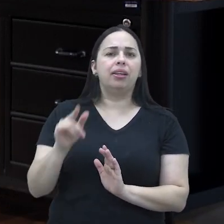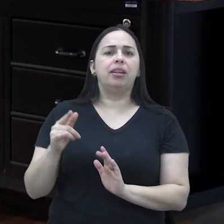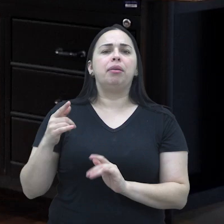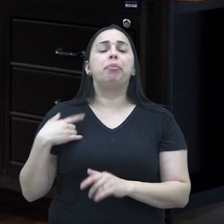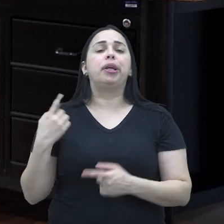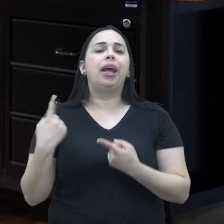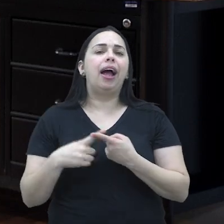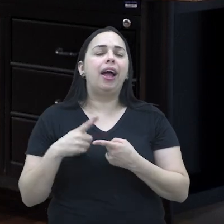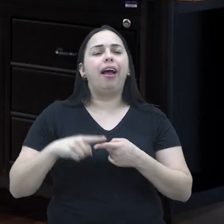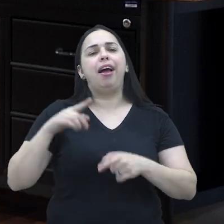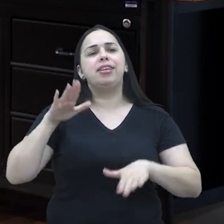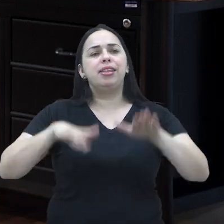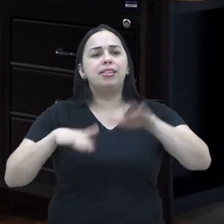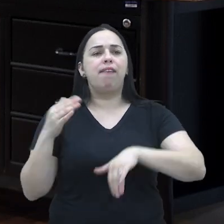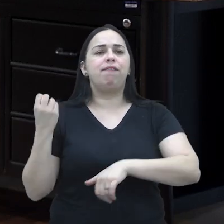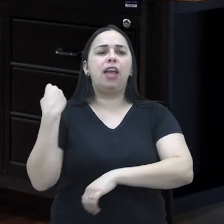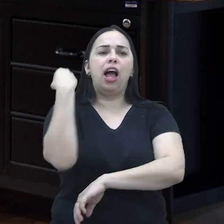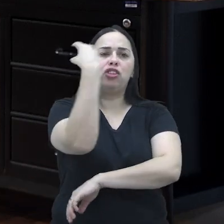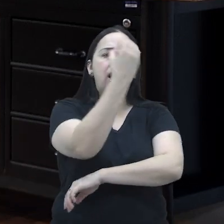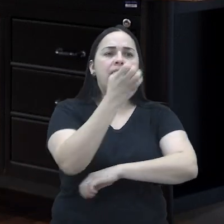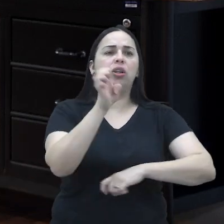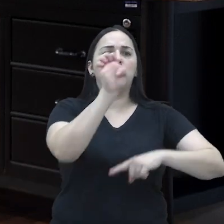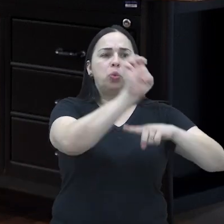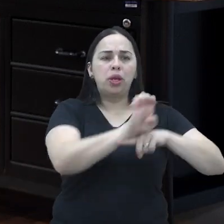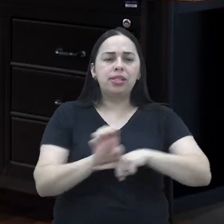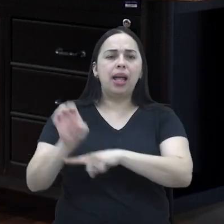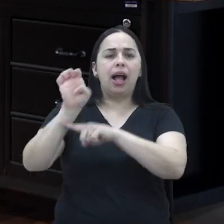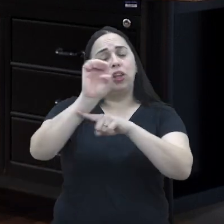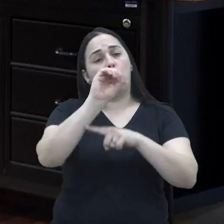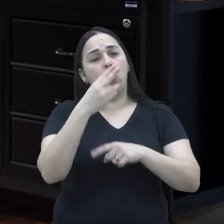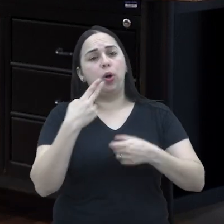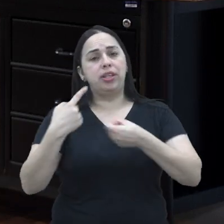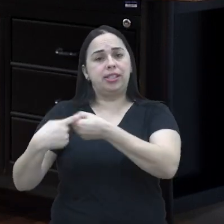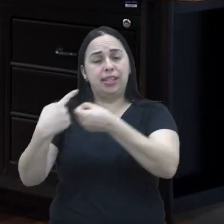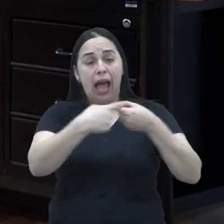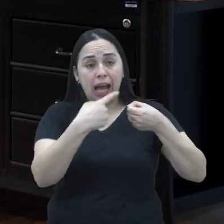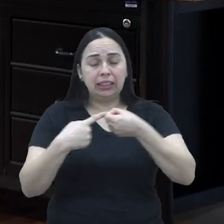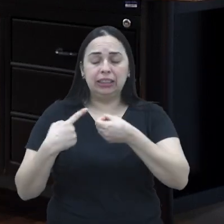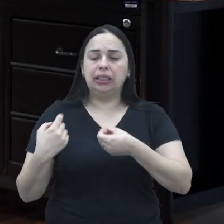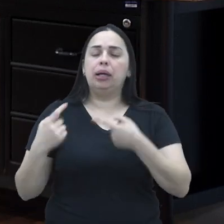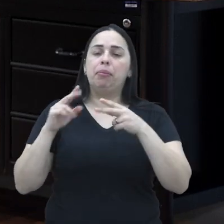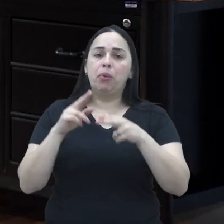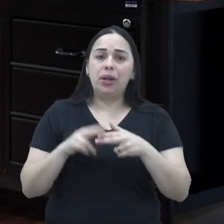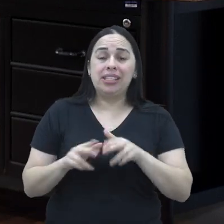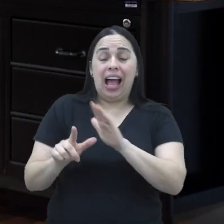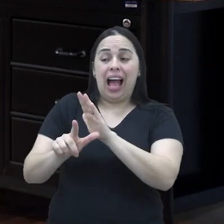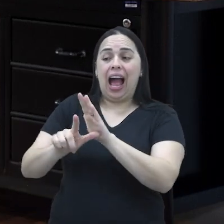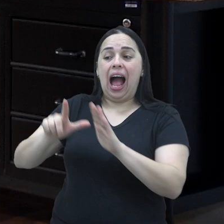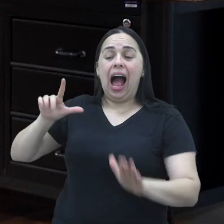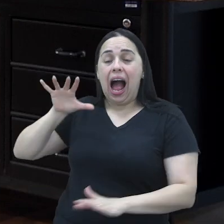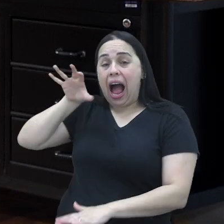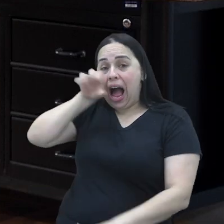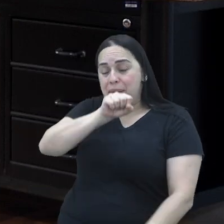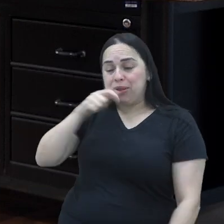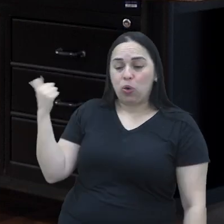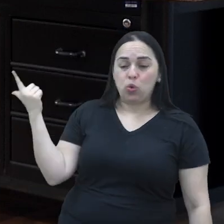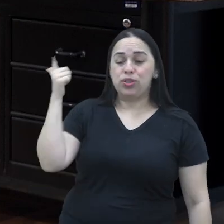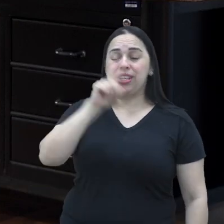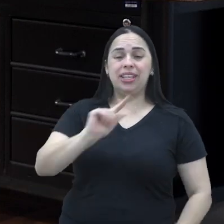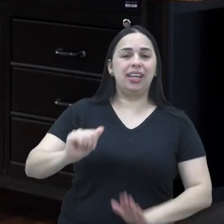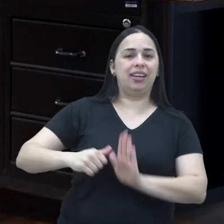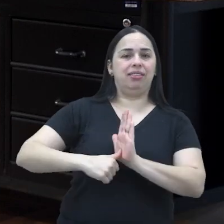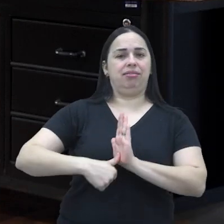também ter um controle sobre essa criança que está saindo de um estado, de um município. Então, isso também garante a segurança da criança. Então, por isso,